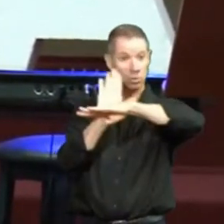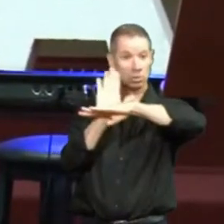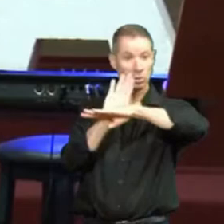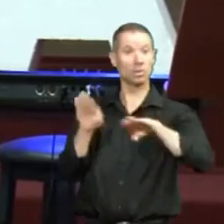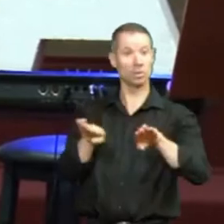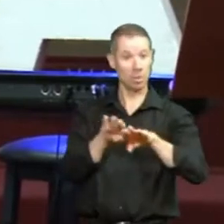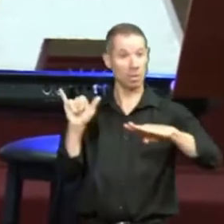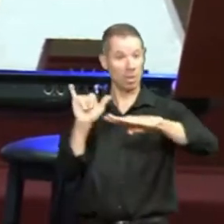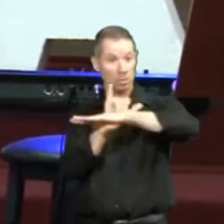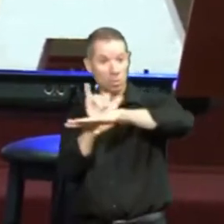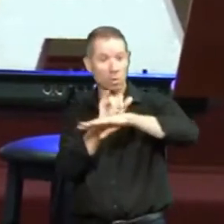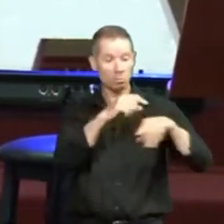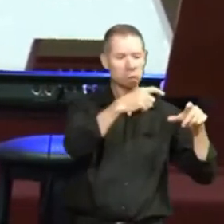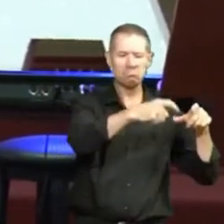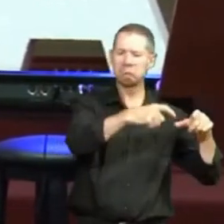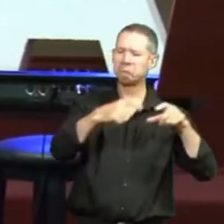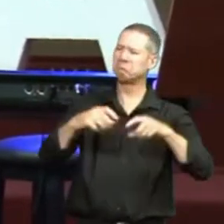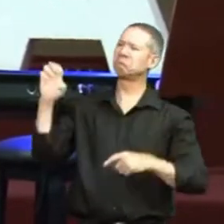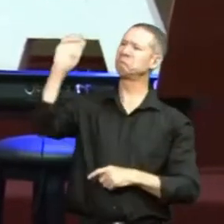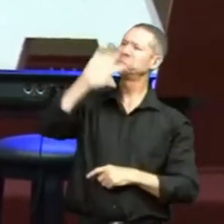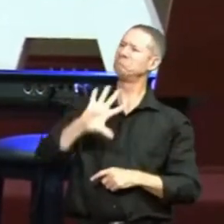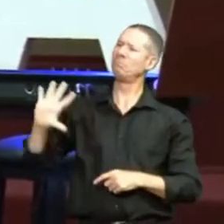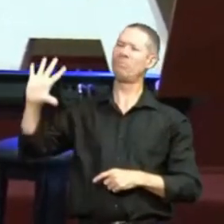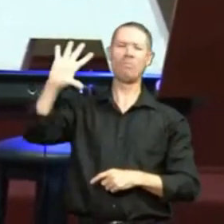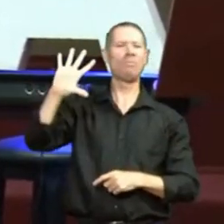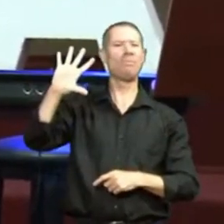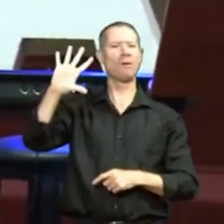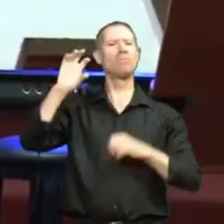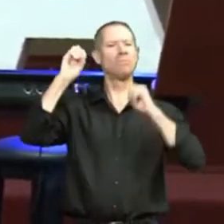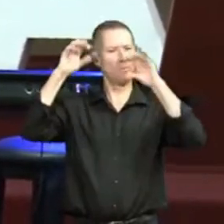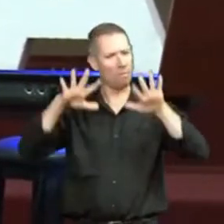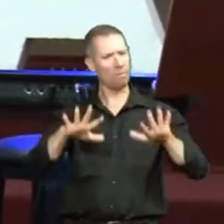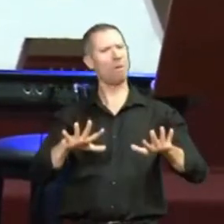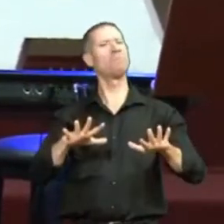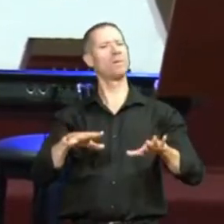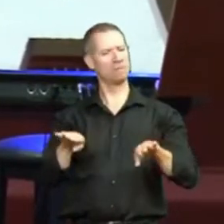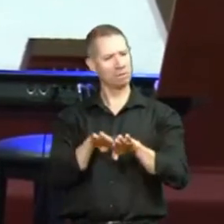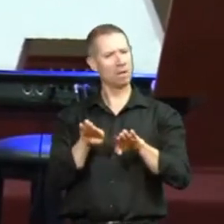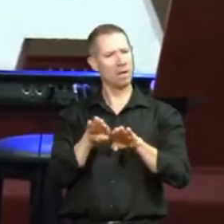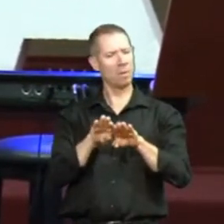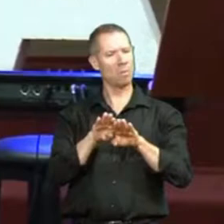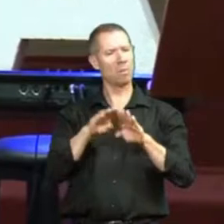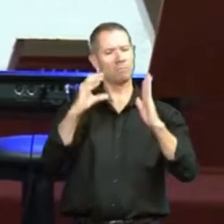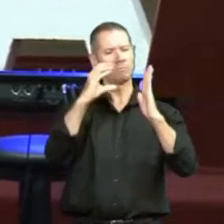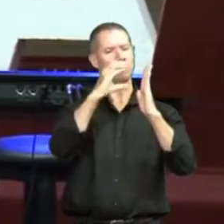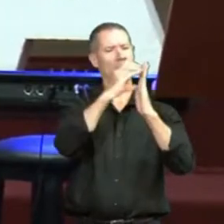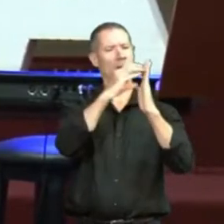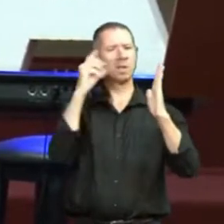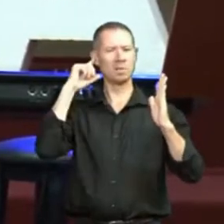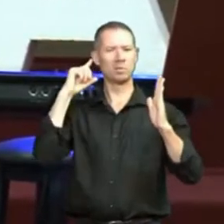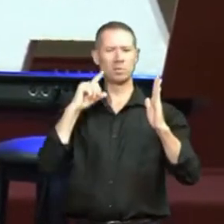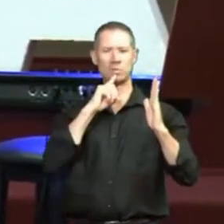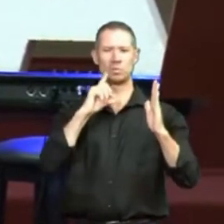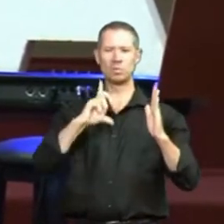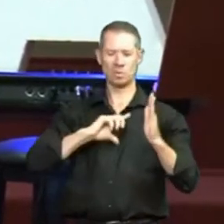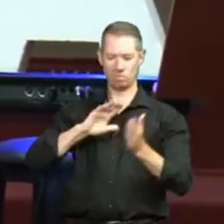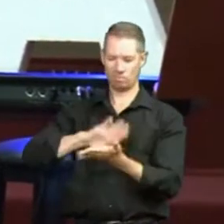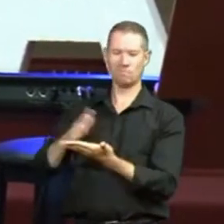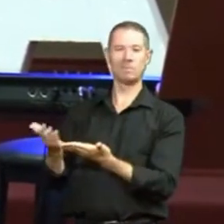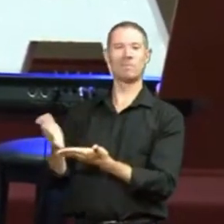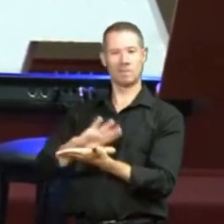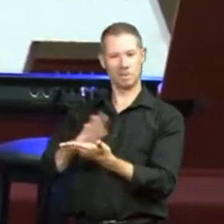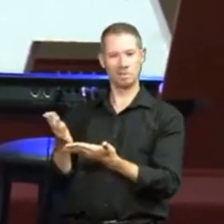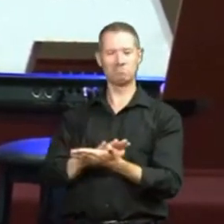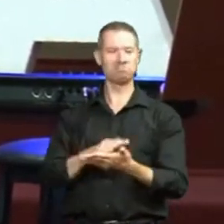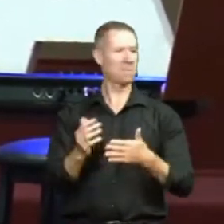outros lugares, outros estados, e tem sido uma bênção. Nós temos também a célula dos surdos, onde tem o intérprete, qualquer um